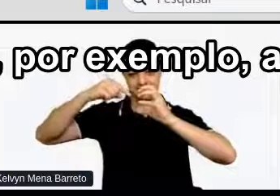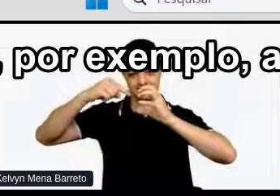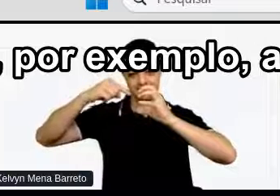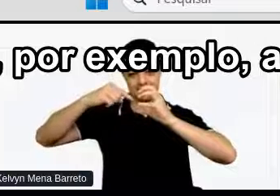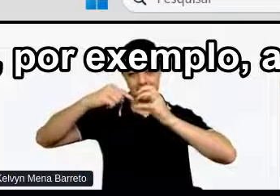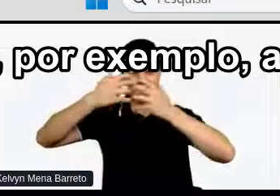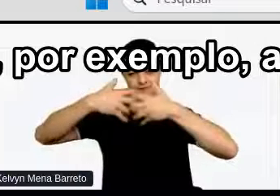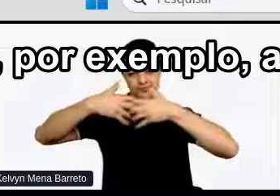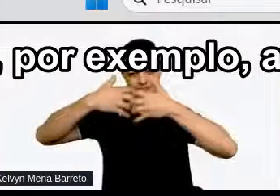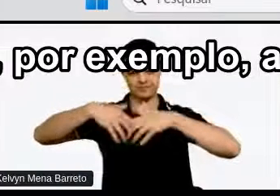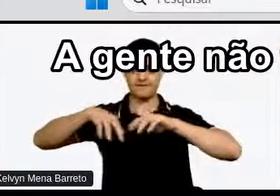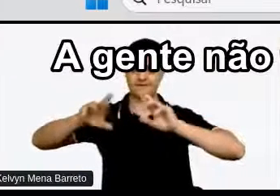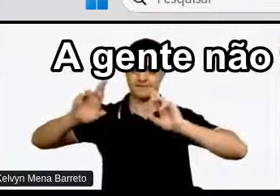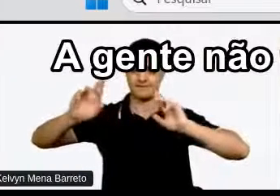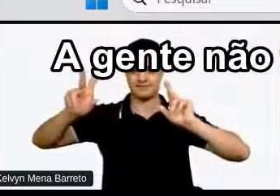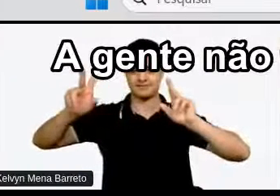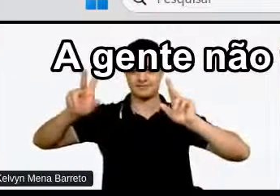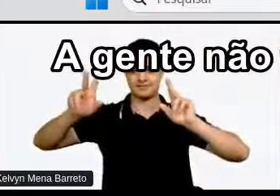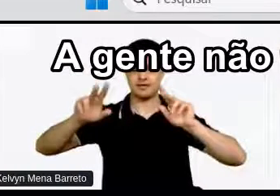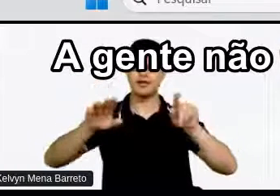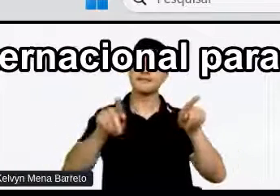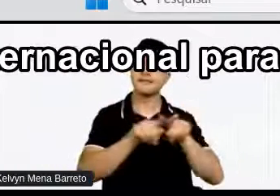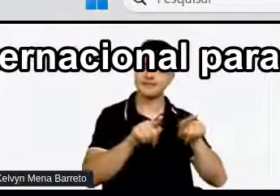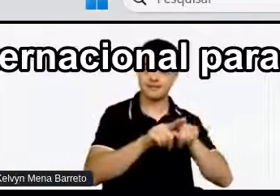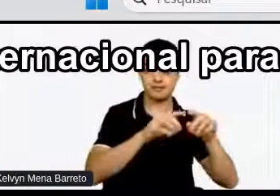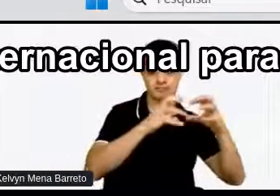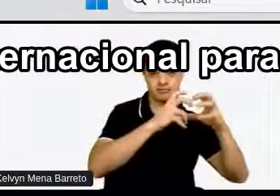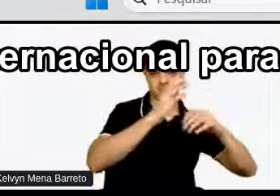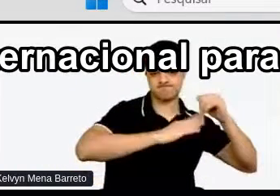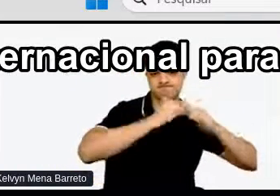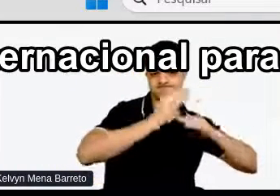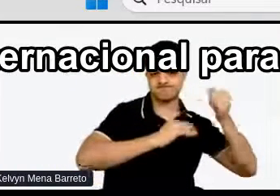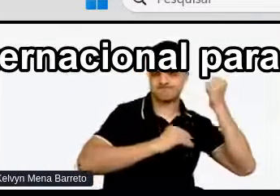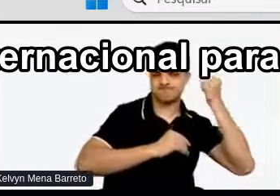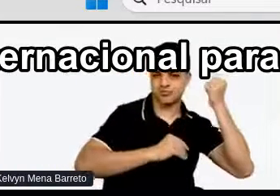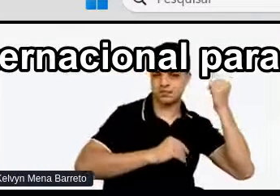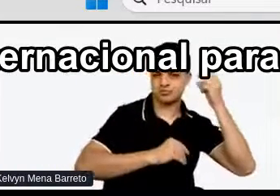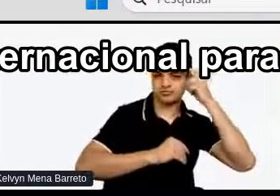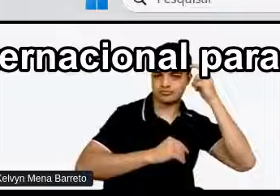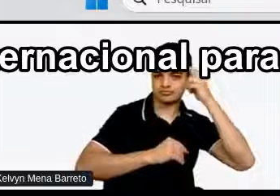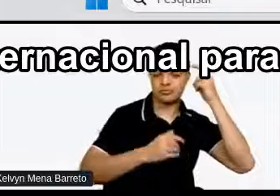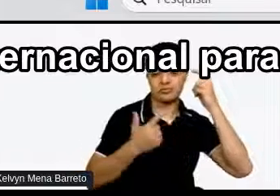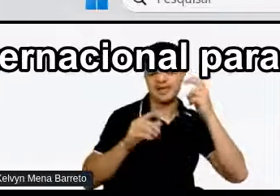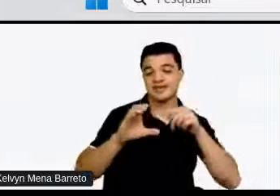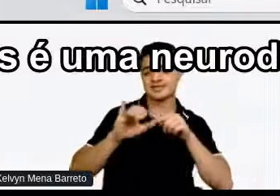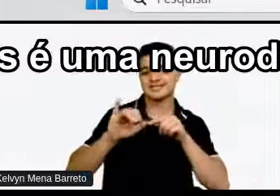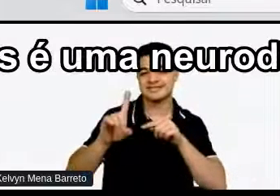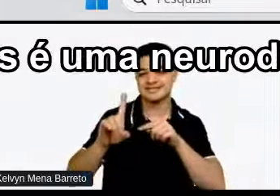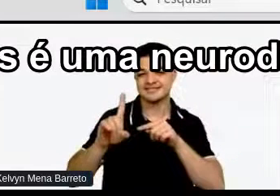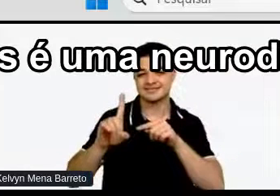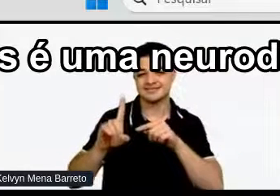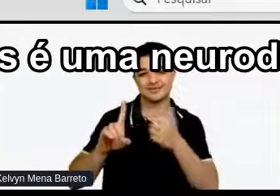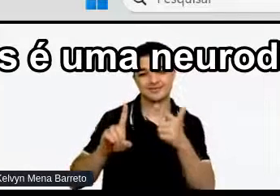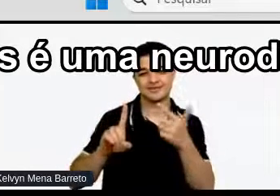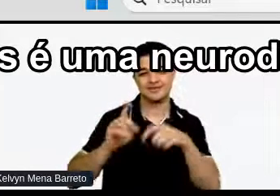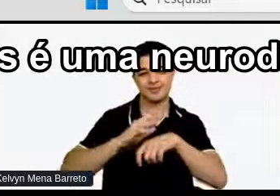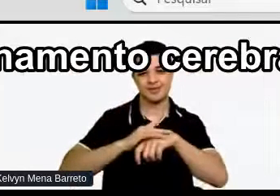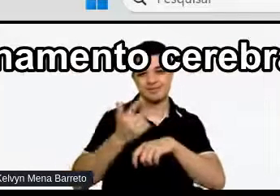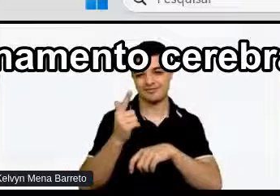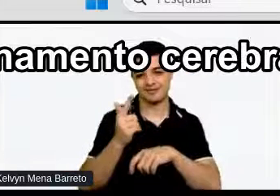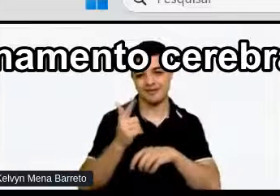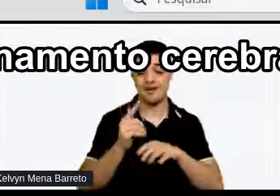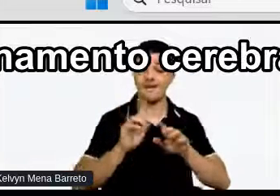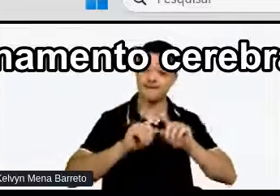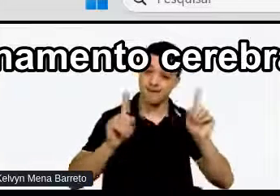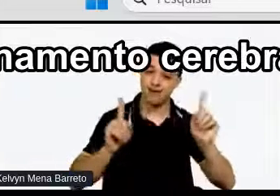exemplo Autosabilidade Superdotação A gente não tem Nem CID Nem o código internacional Para autosabilidade Superdotação Mas é uma neurodivergência Também